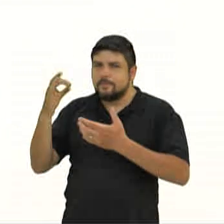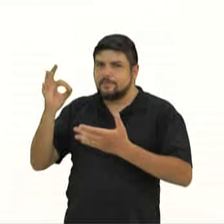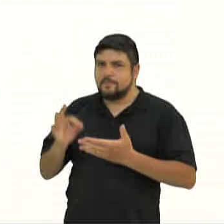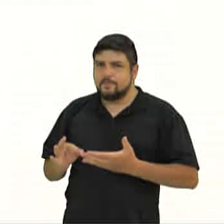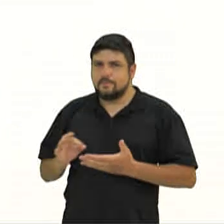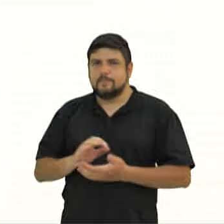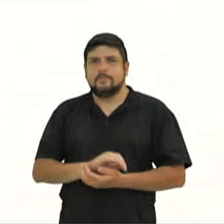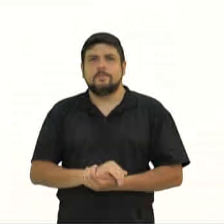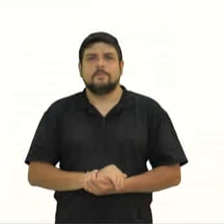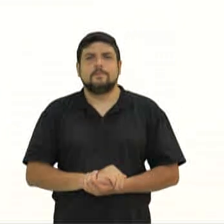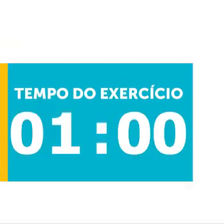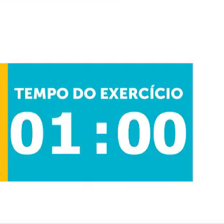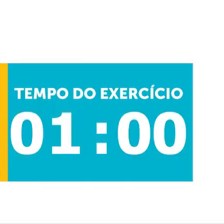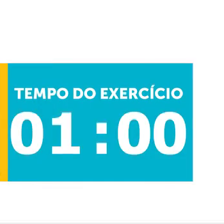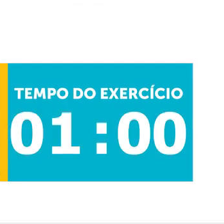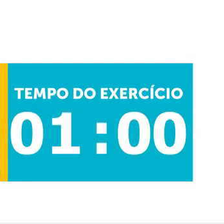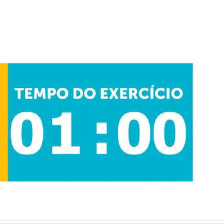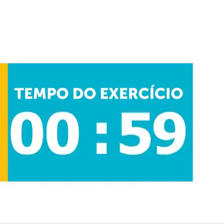resposta.